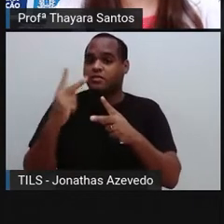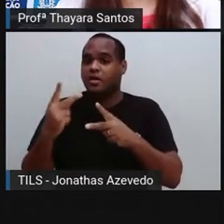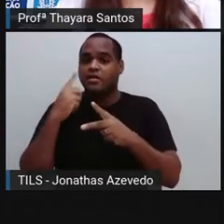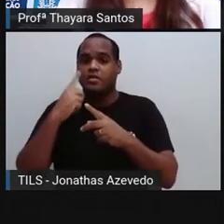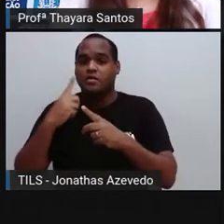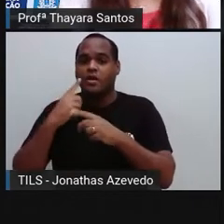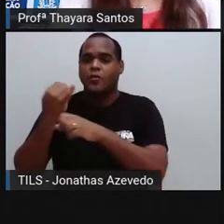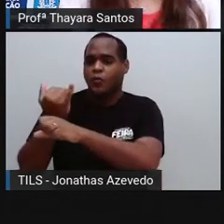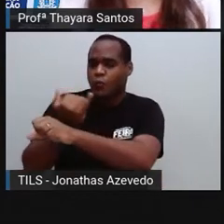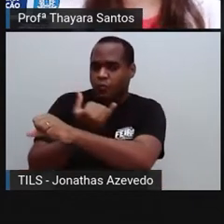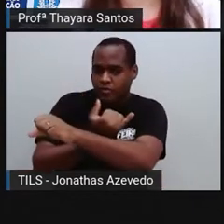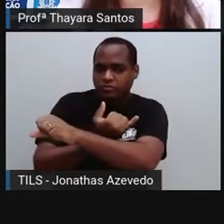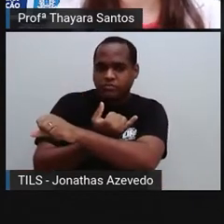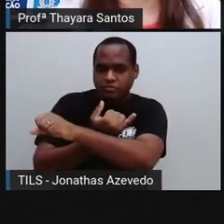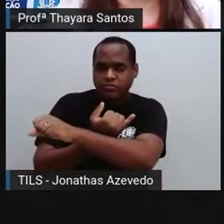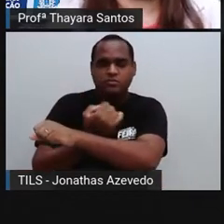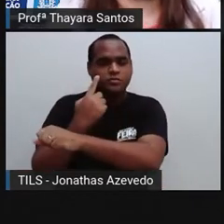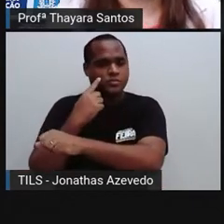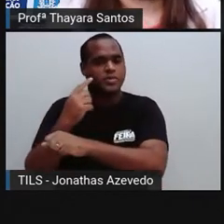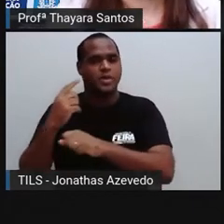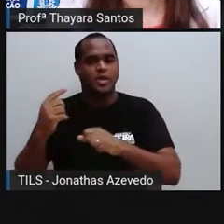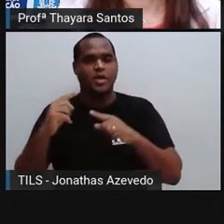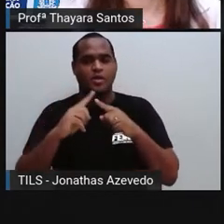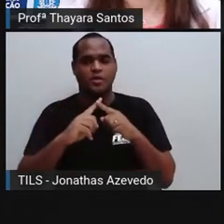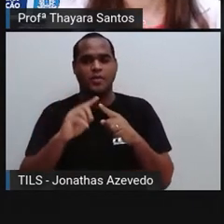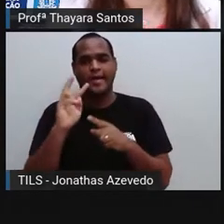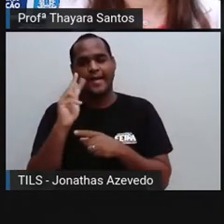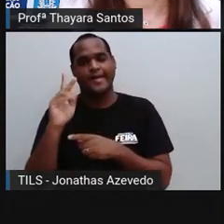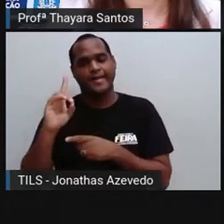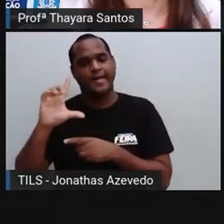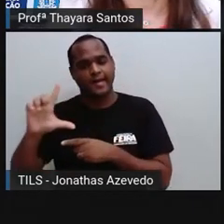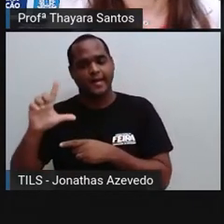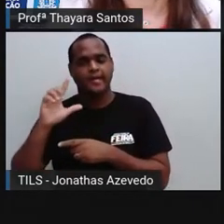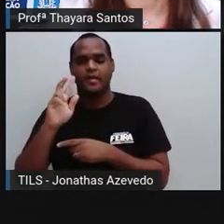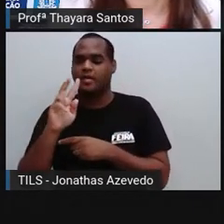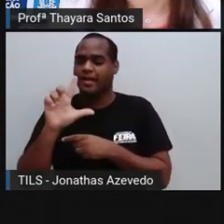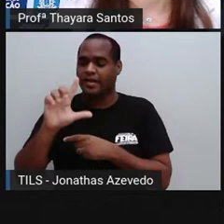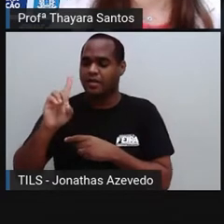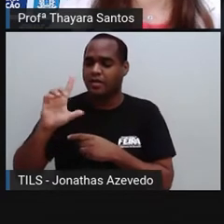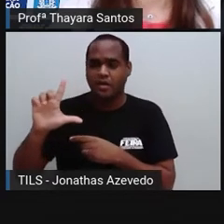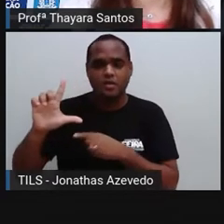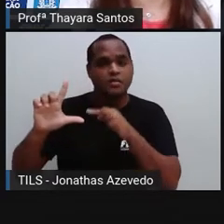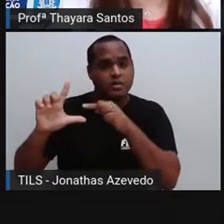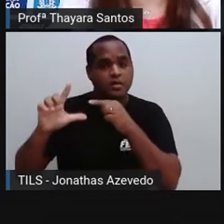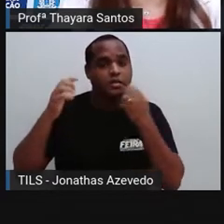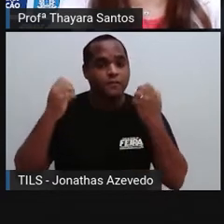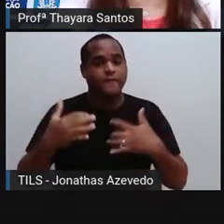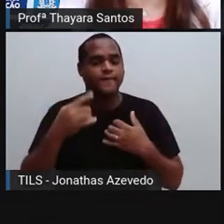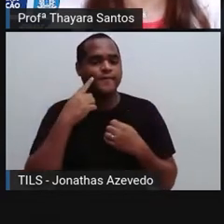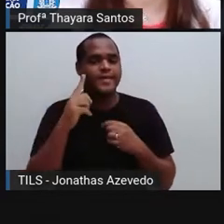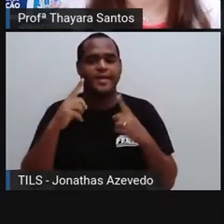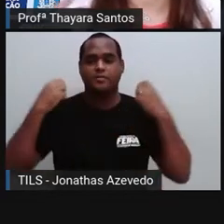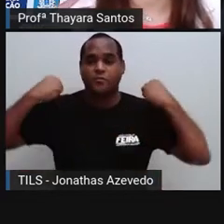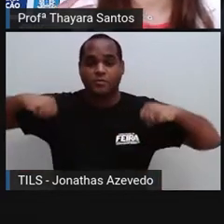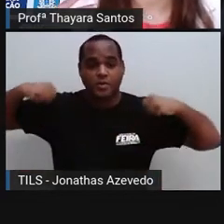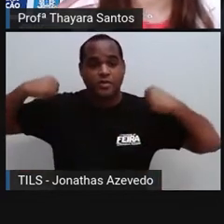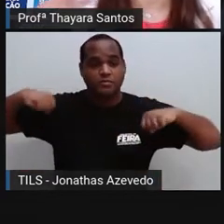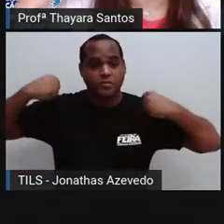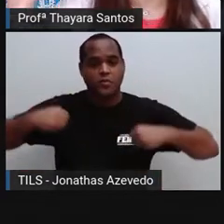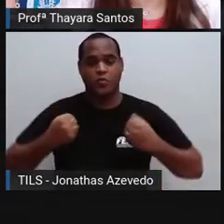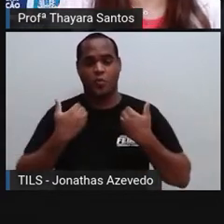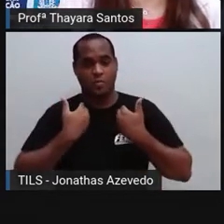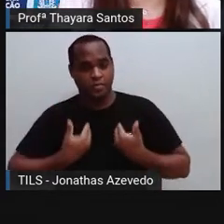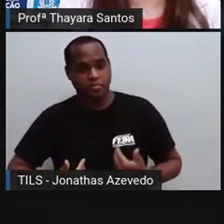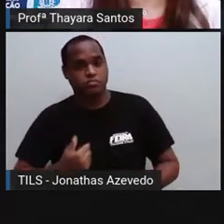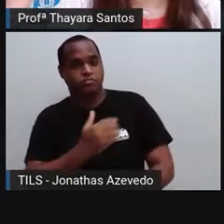gordura, principalmente do colesterol. Muita gente utiliza esses hormônios esteroides quando está na academia para ganhar massa muscular,